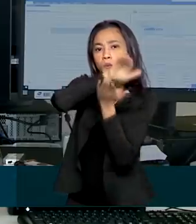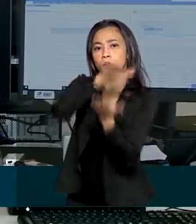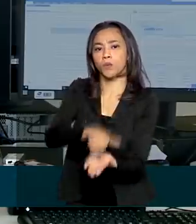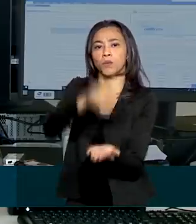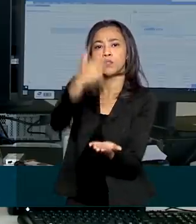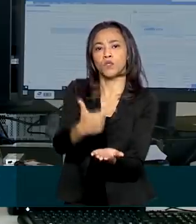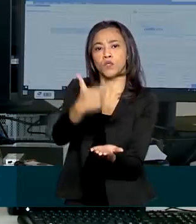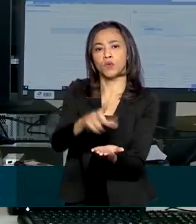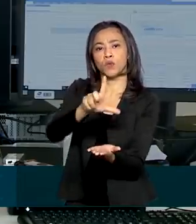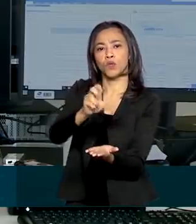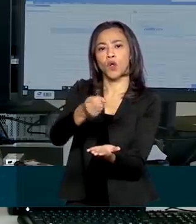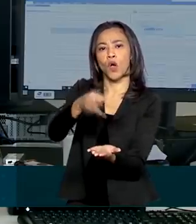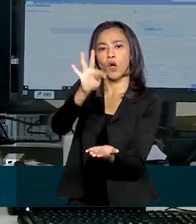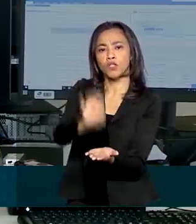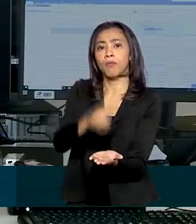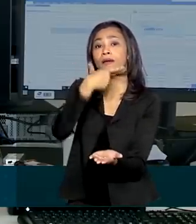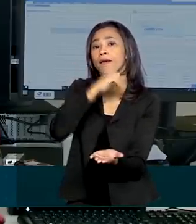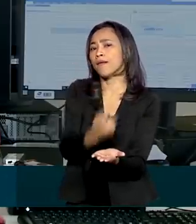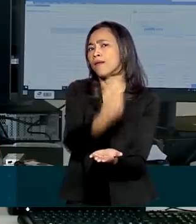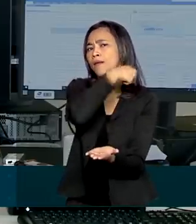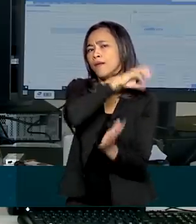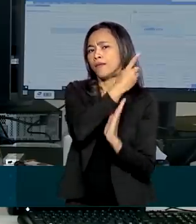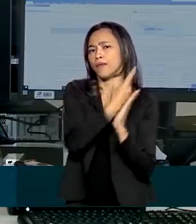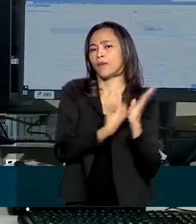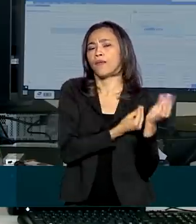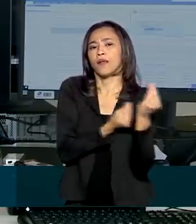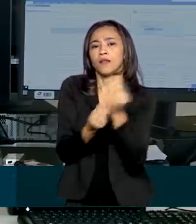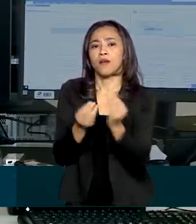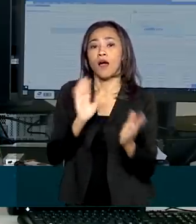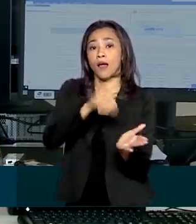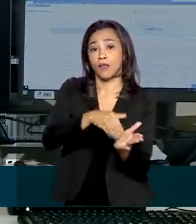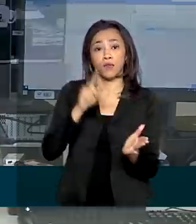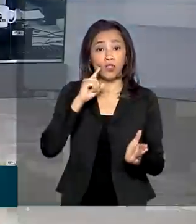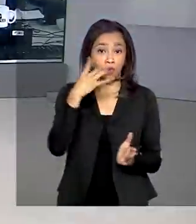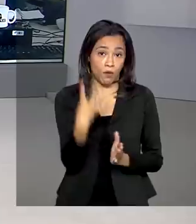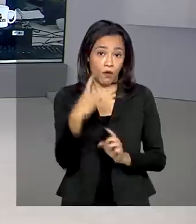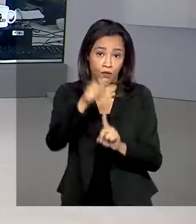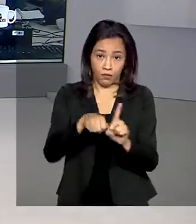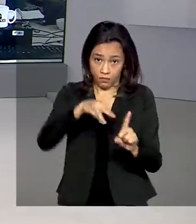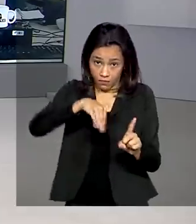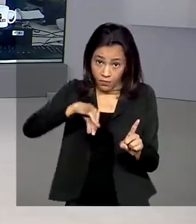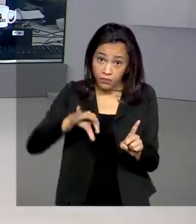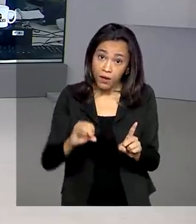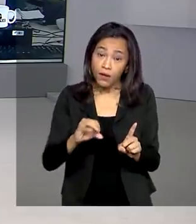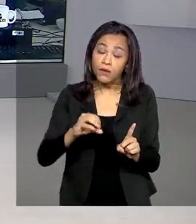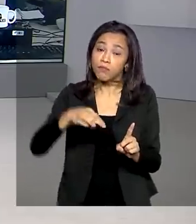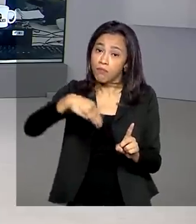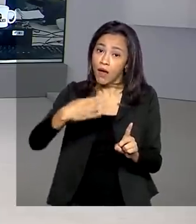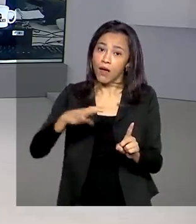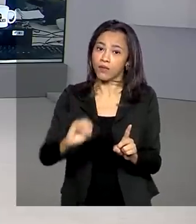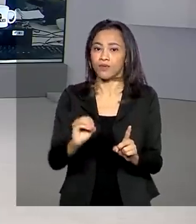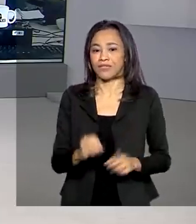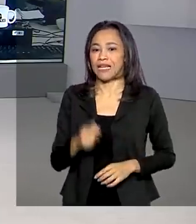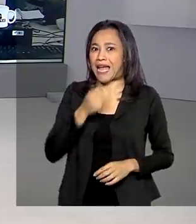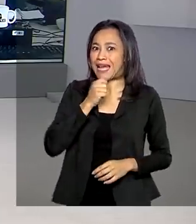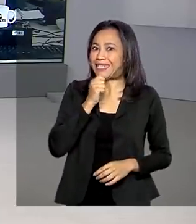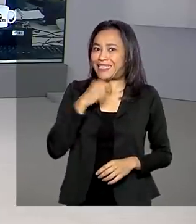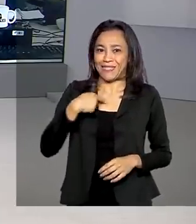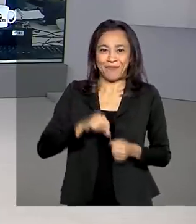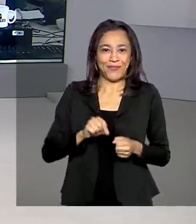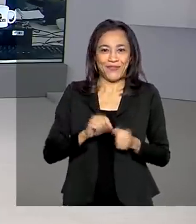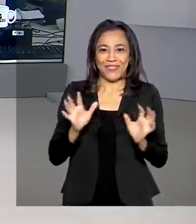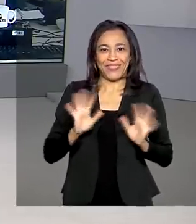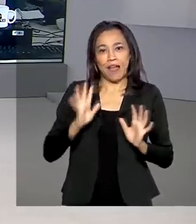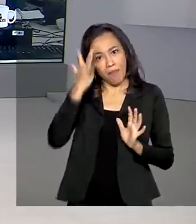para quem entregou a declaração até o dia 4 de março. Ana. Obrigada, Cláudia. Eu também preciso fazer a minha ainda hoje. Não vamos